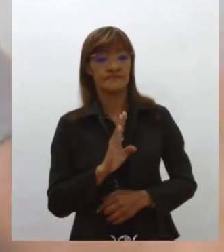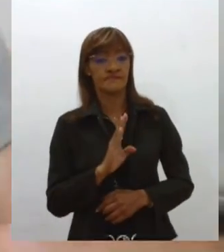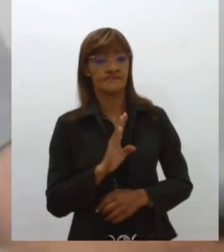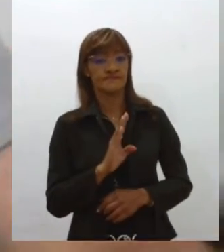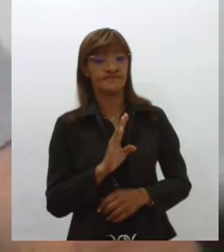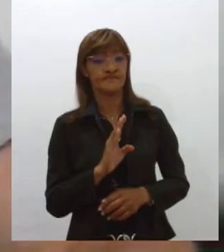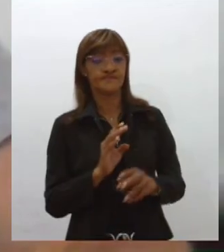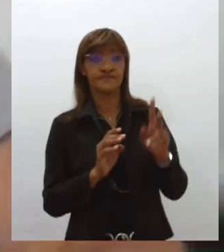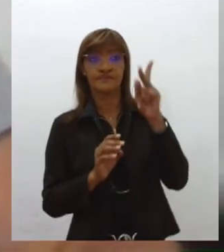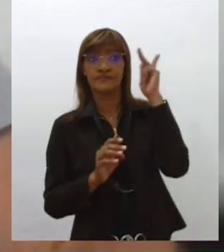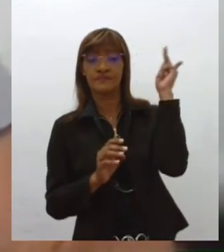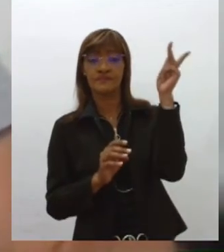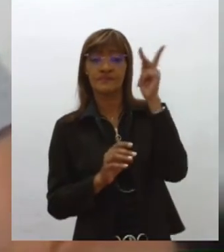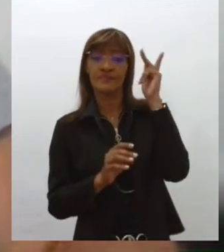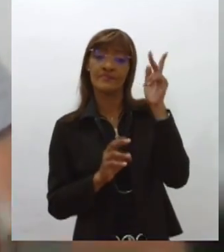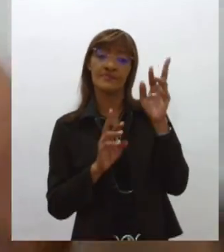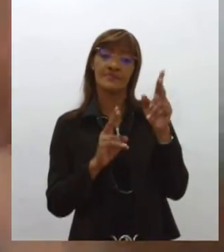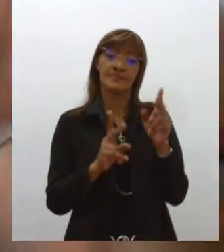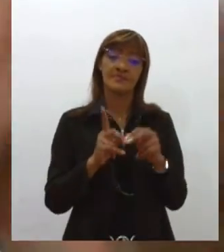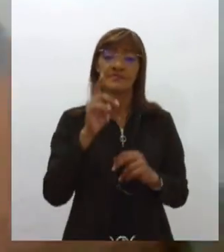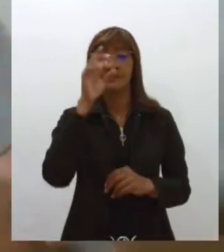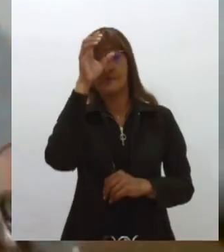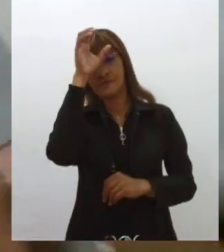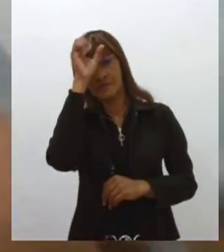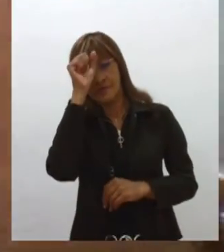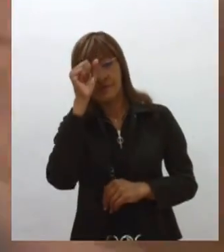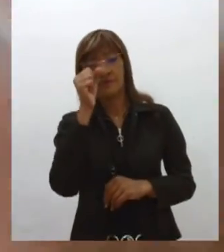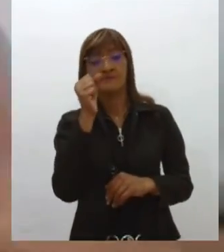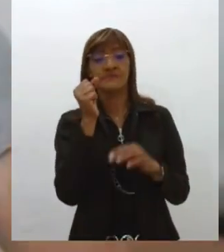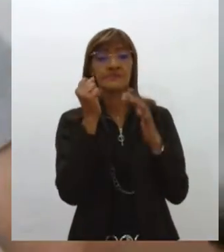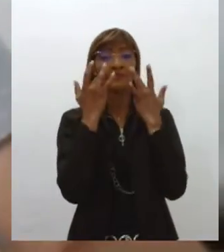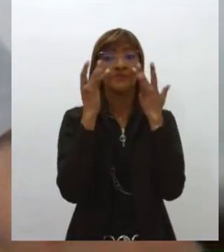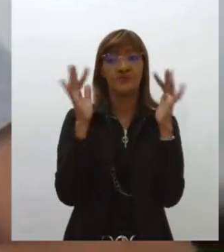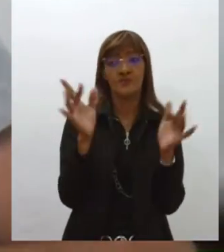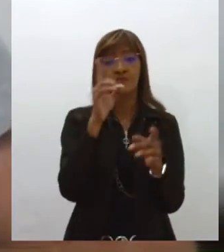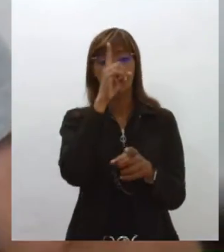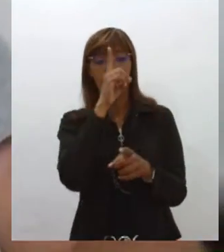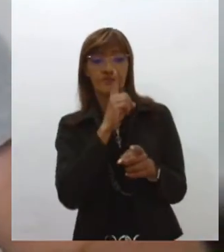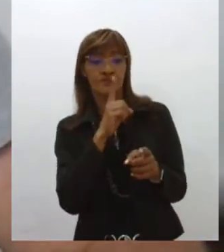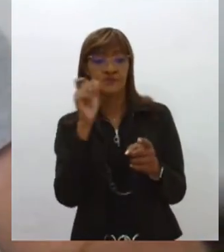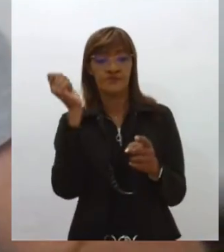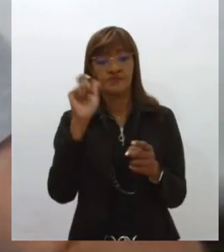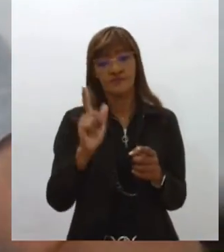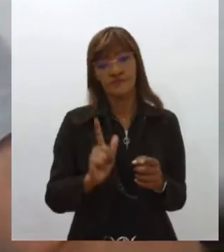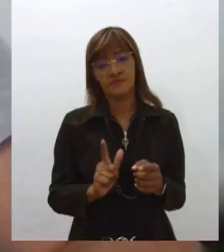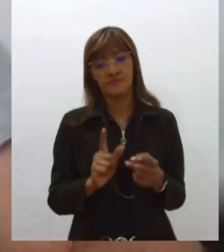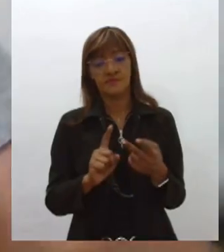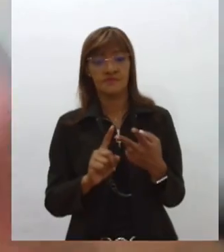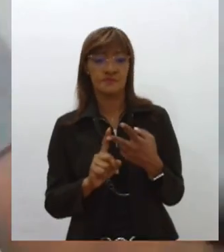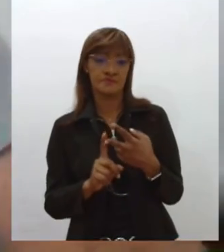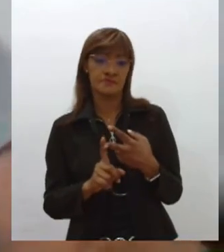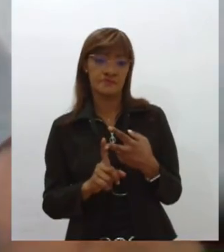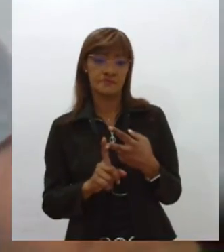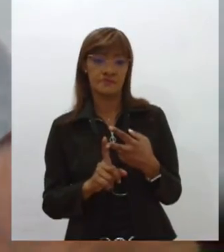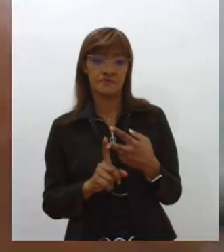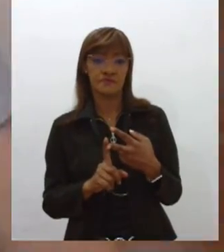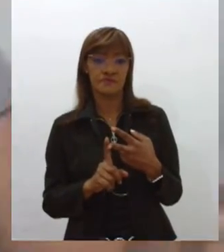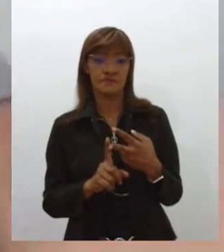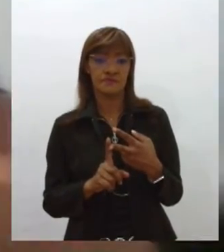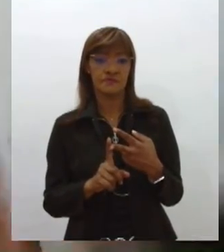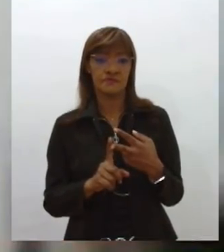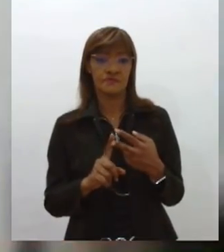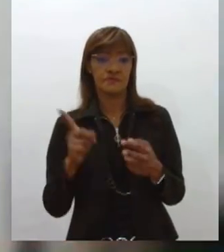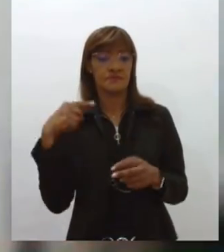tradicional que a gente aprendeu. O amarelo significa o ouro, o azul significa as nossas riquezas